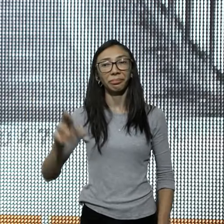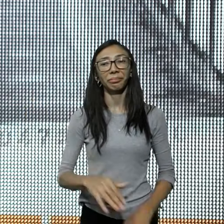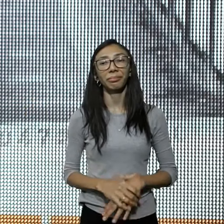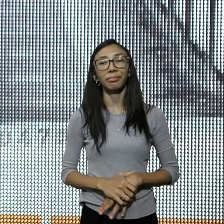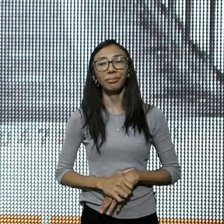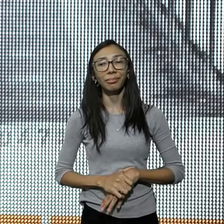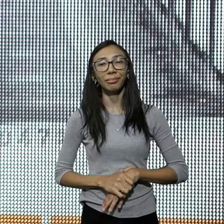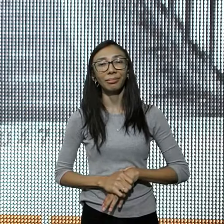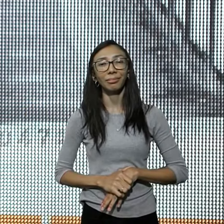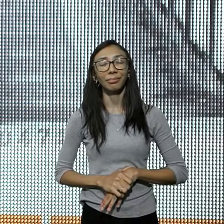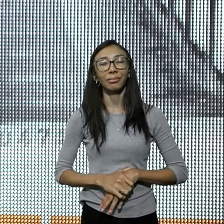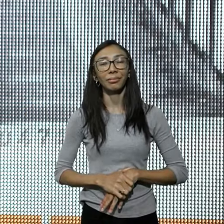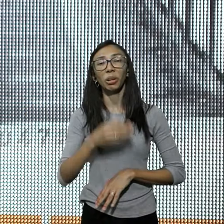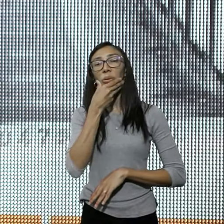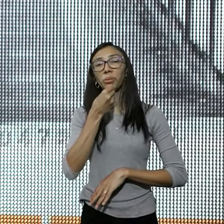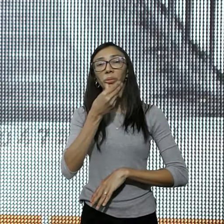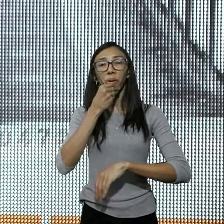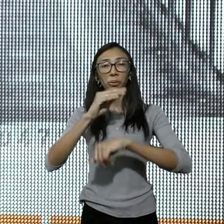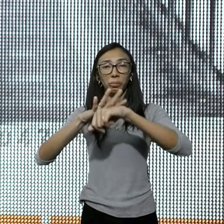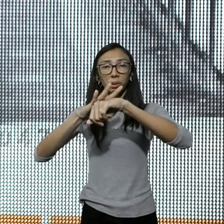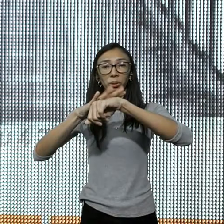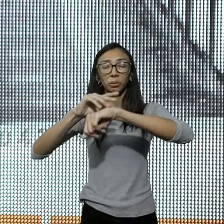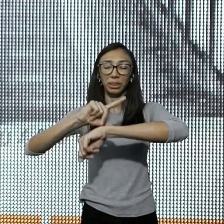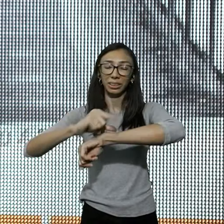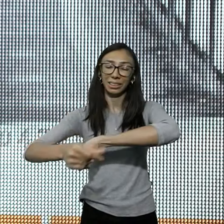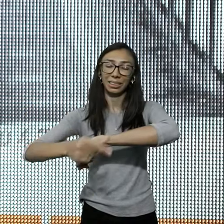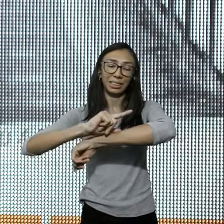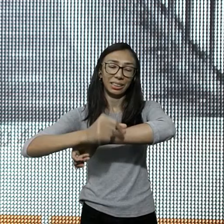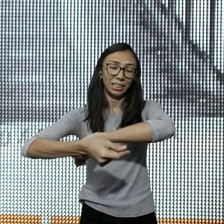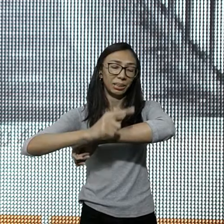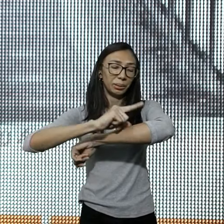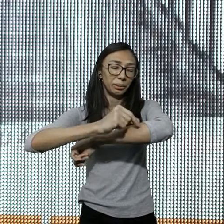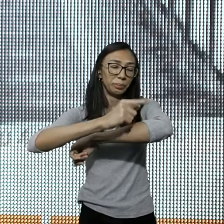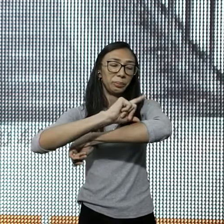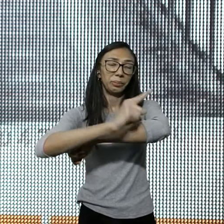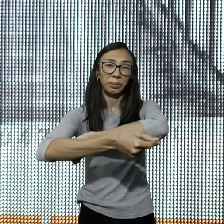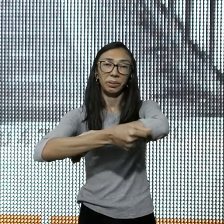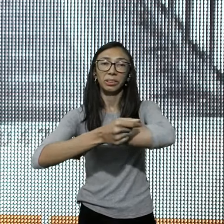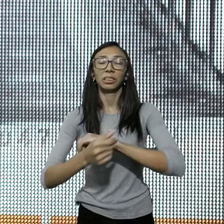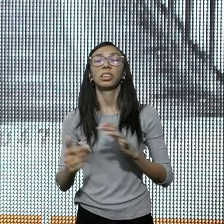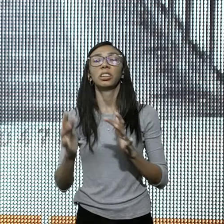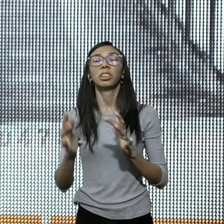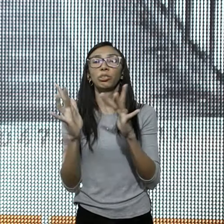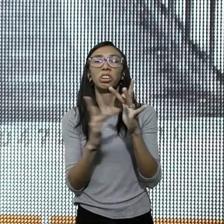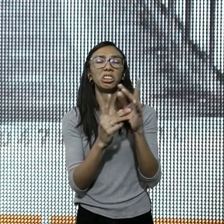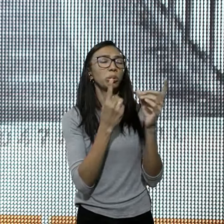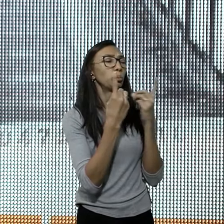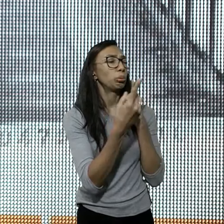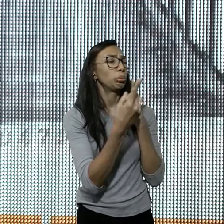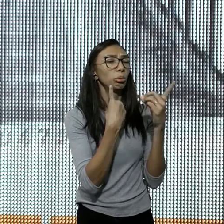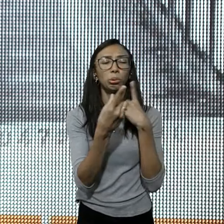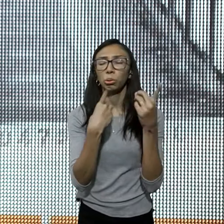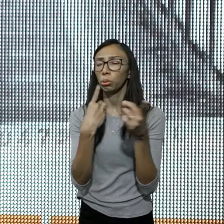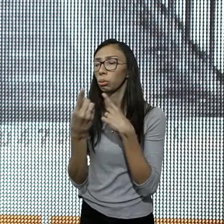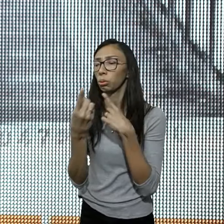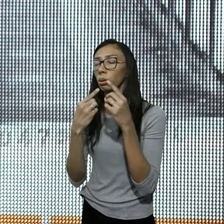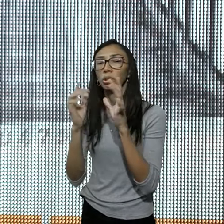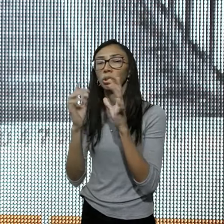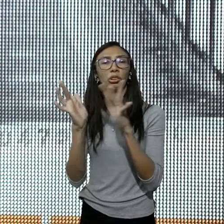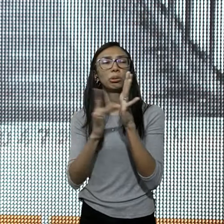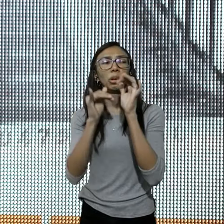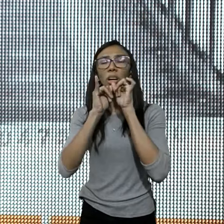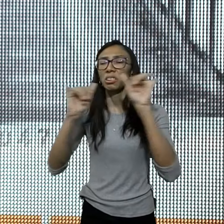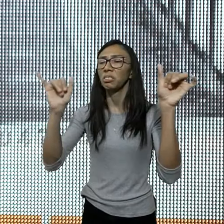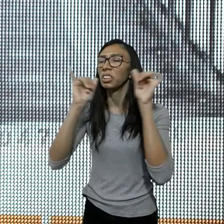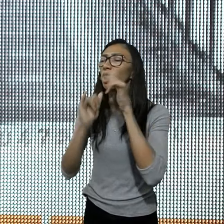foi isso, que esse leproso fez, quando ele se rende, a Jesus, Jesus, Jesus tem um diálogo, breve com ele, Jesus diz, olha onde estão os outros,